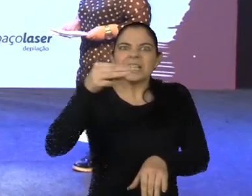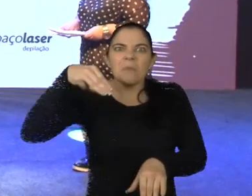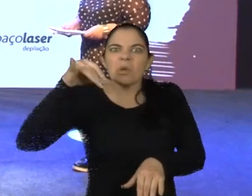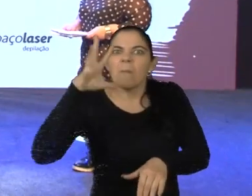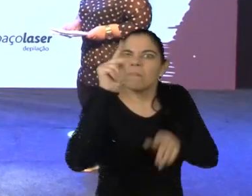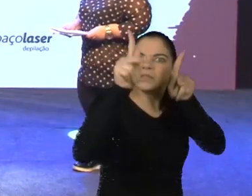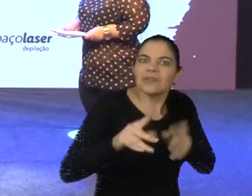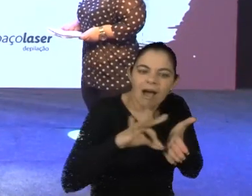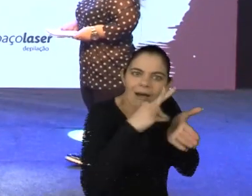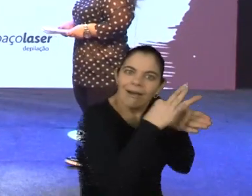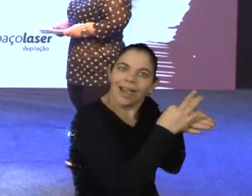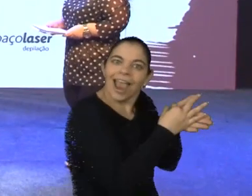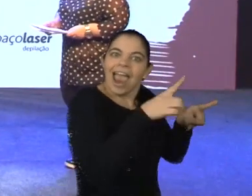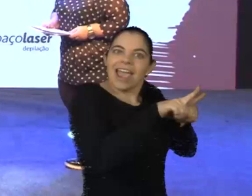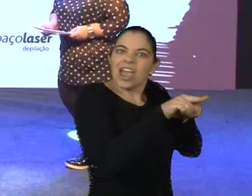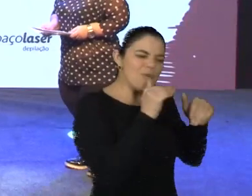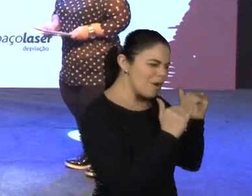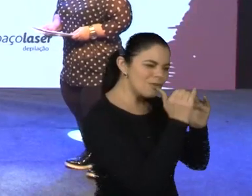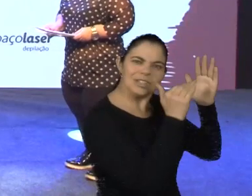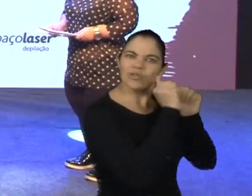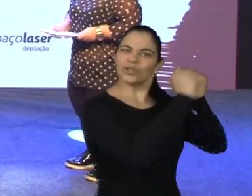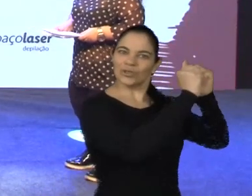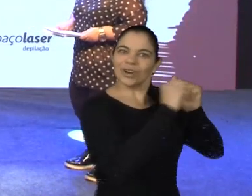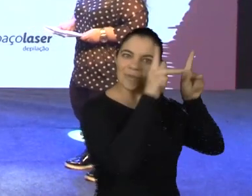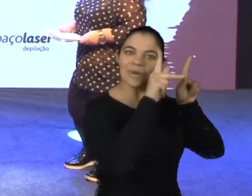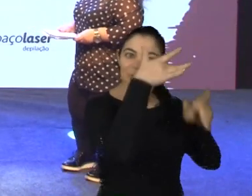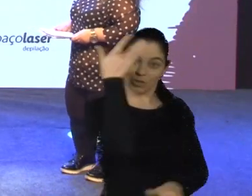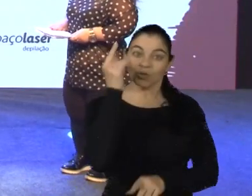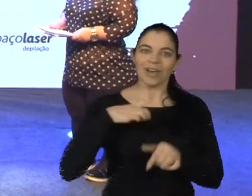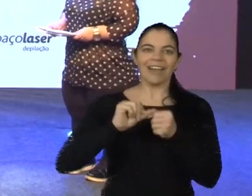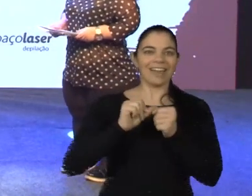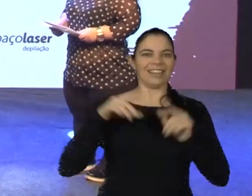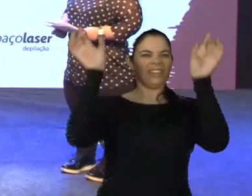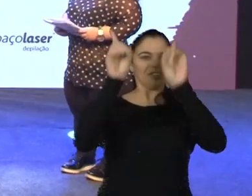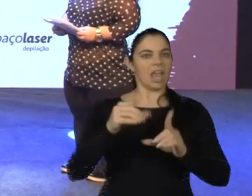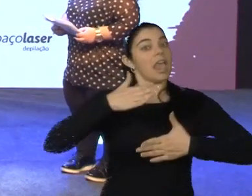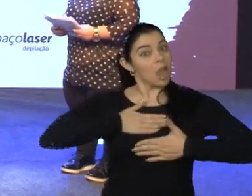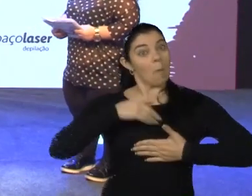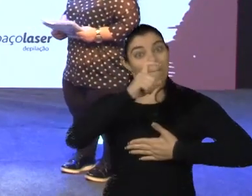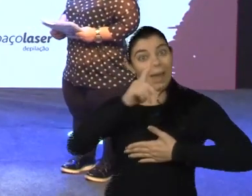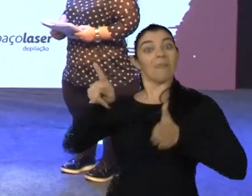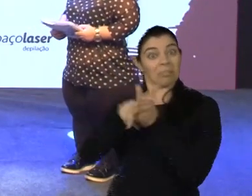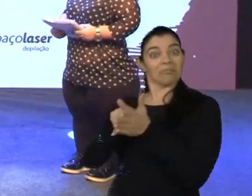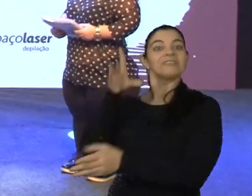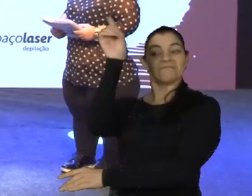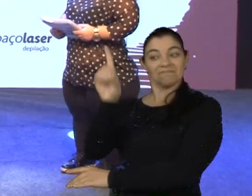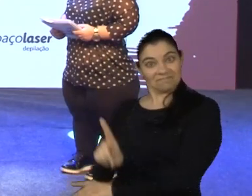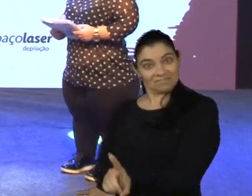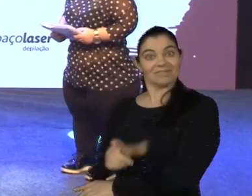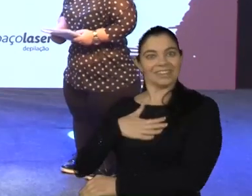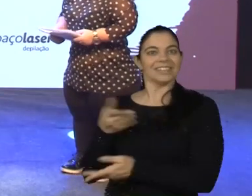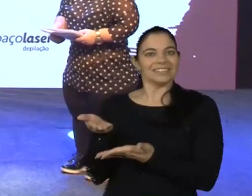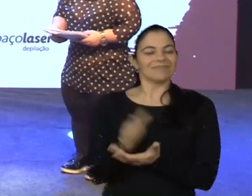histórico de construção junto de pessoas com deficiência. Eu sou pai de uma pessoa que eu chamo especial, apesar de vocês não